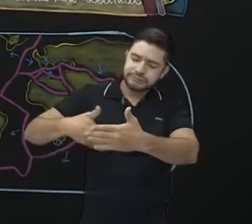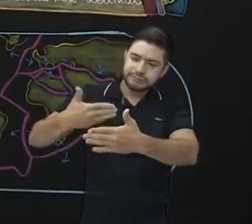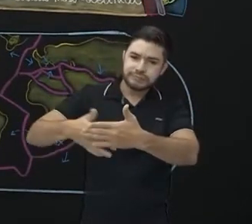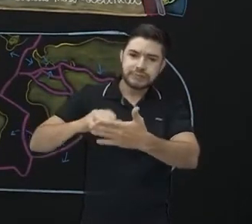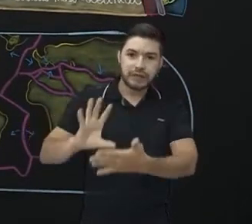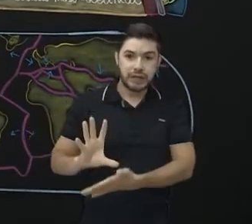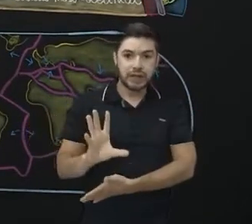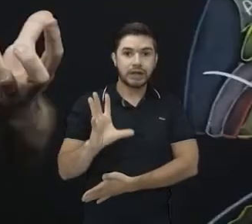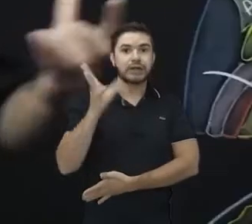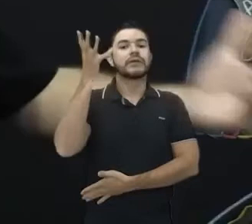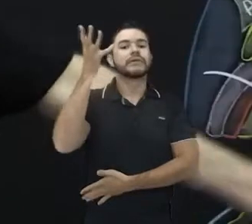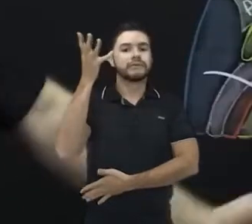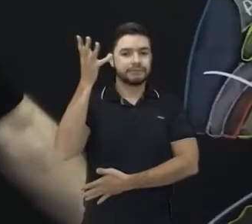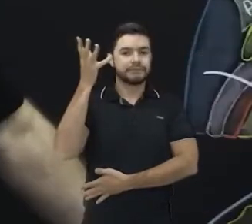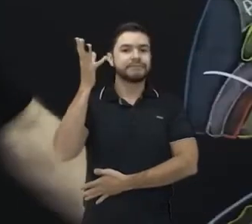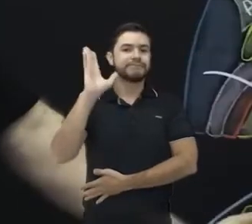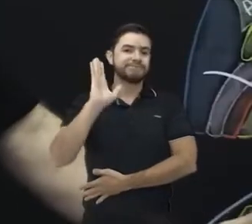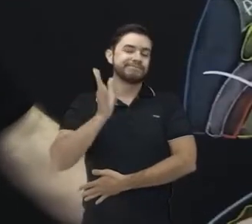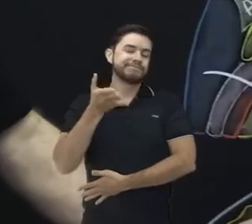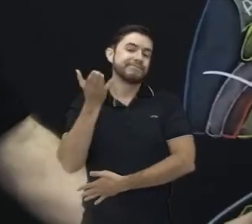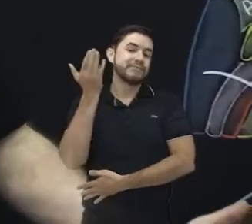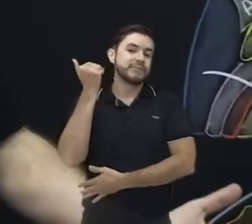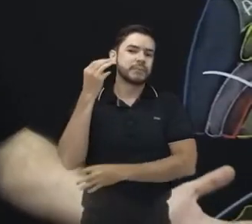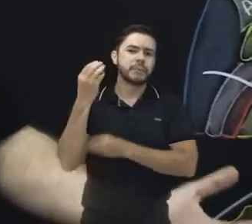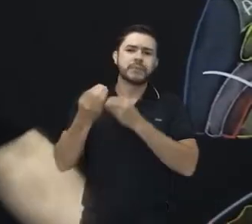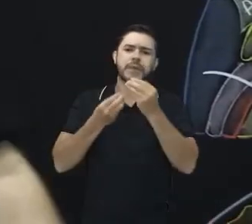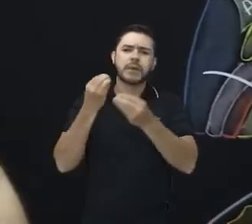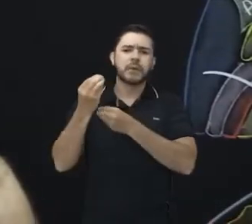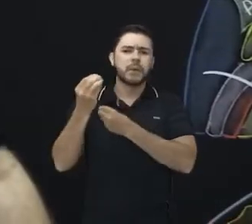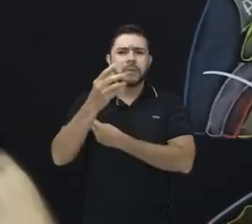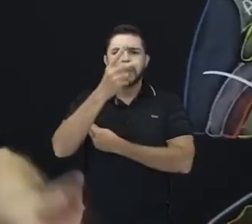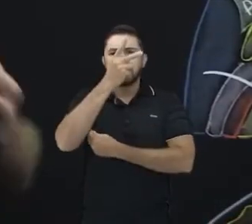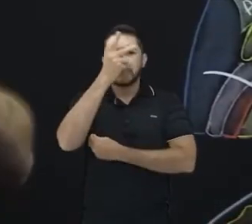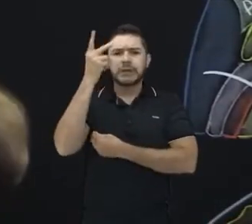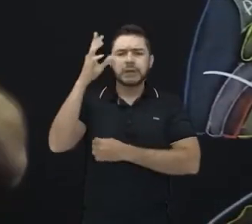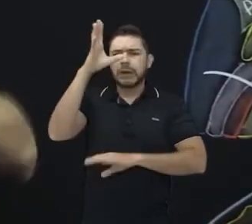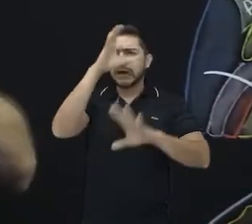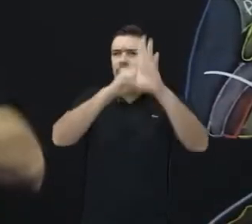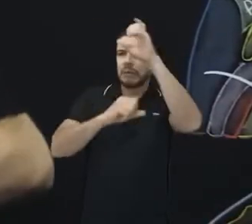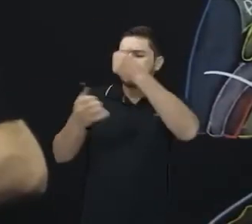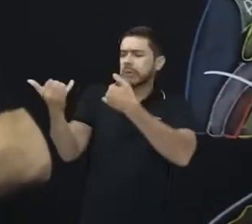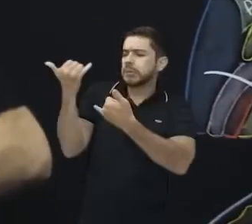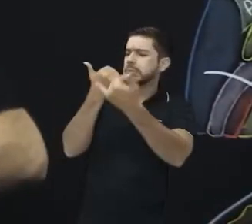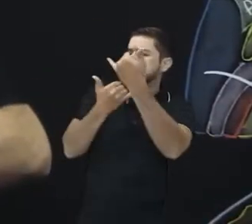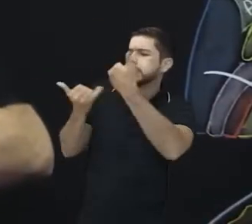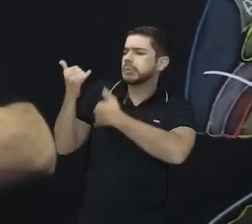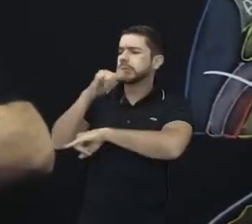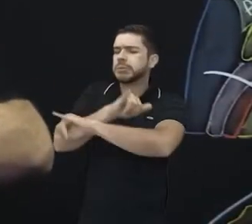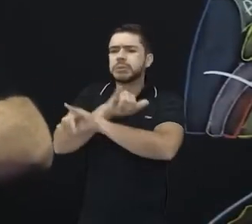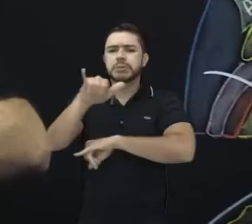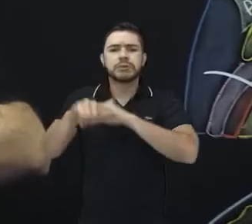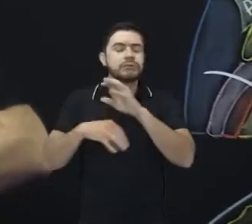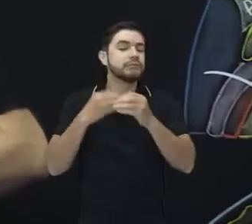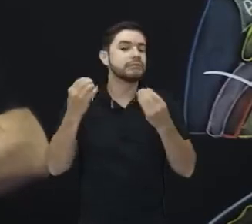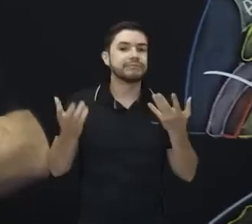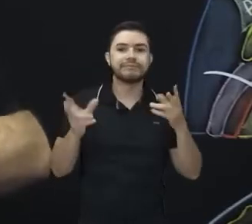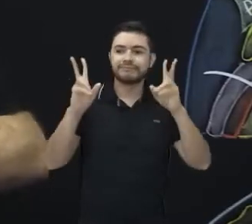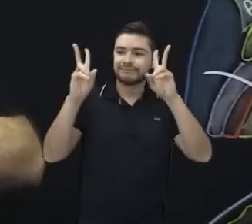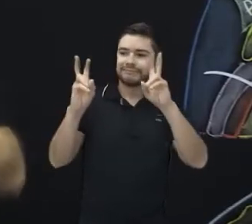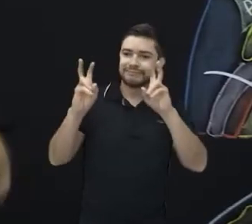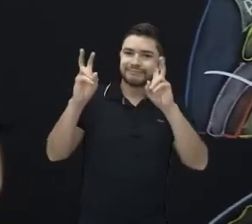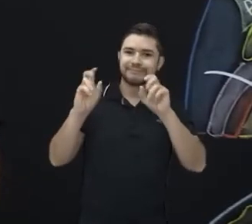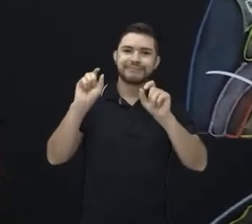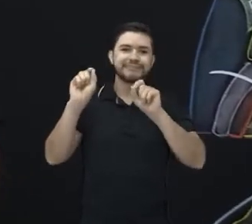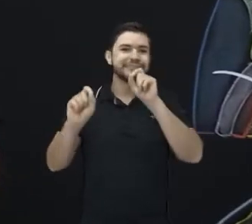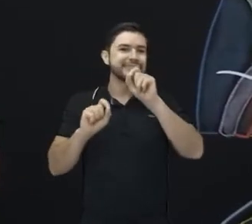aconteceram e como é que as pessoas chegaram em todas essas informações. É sobre isso que eu vou falar hoje. Vamos falar